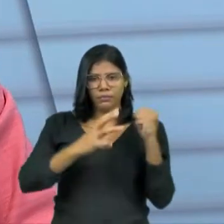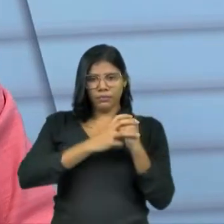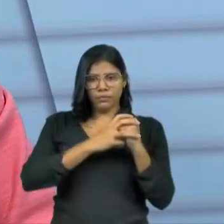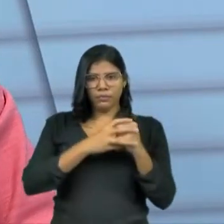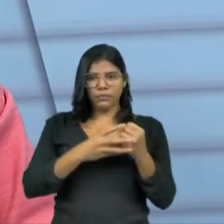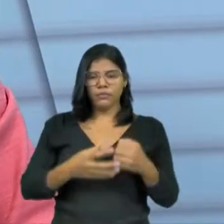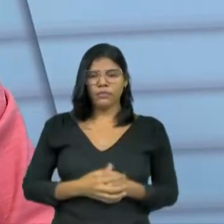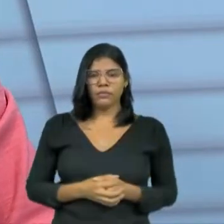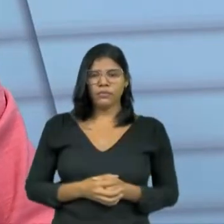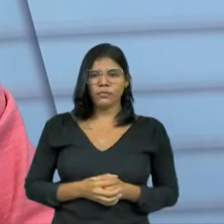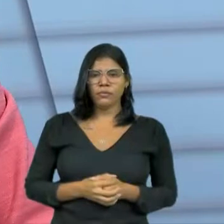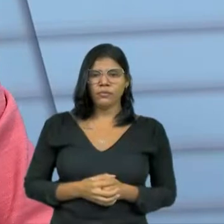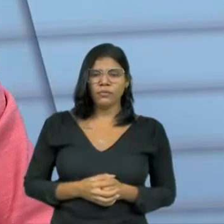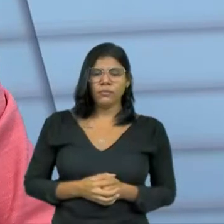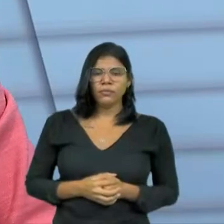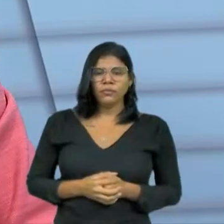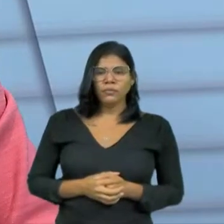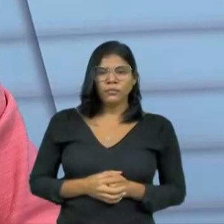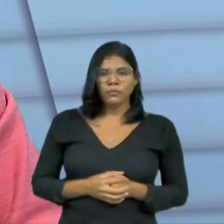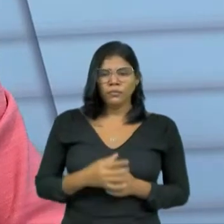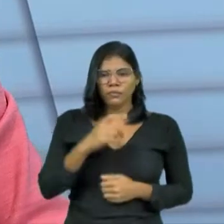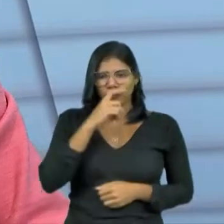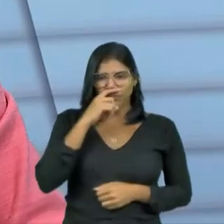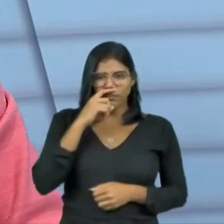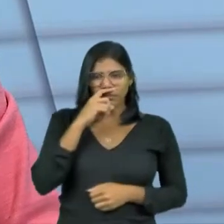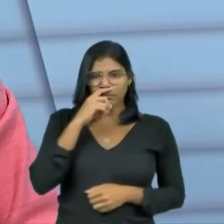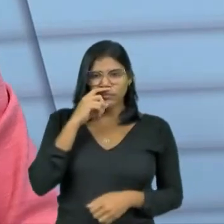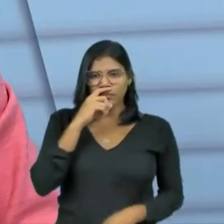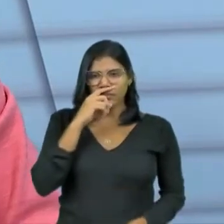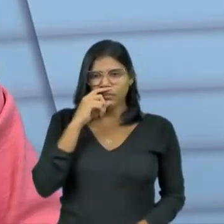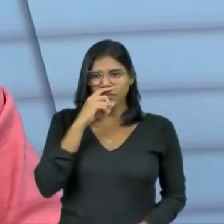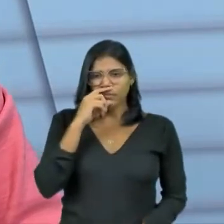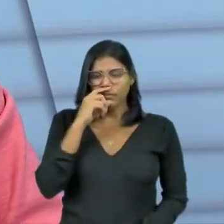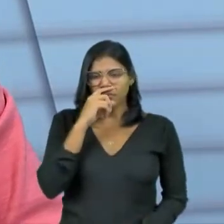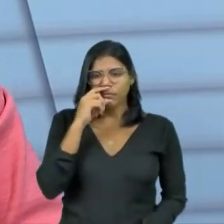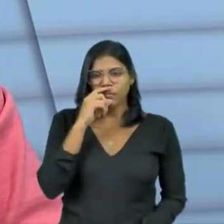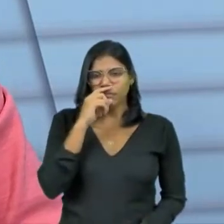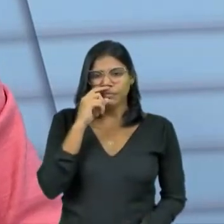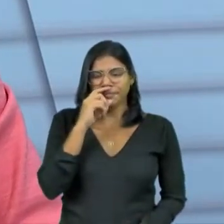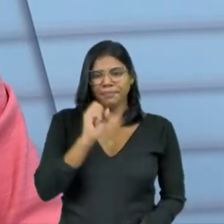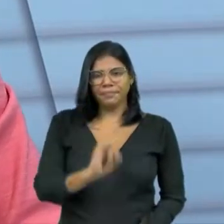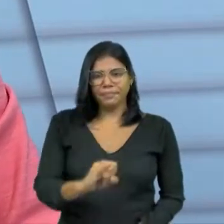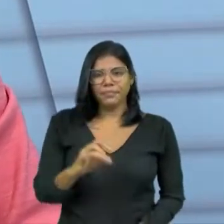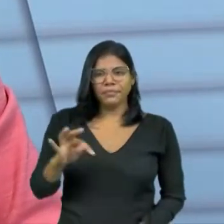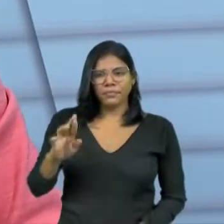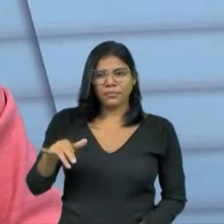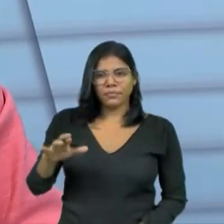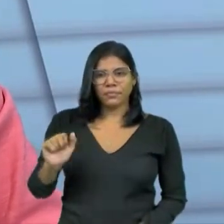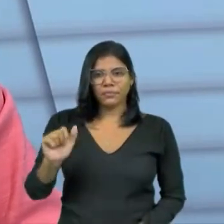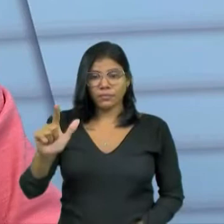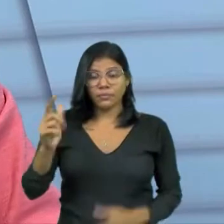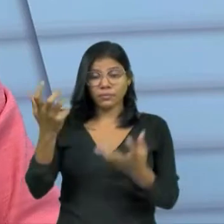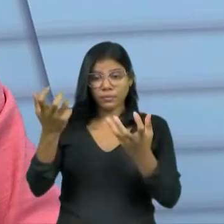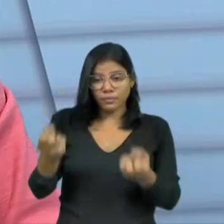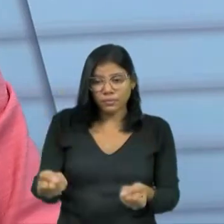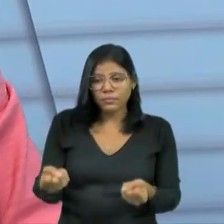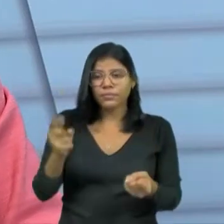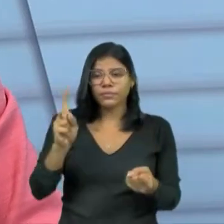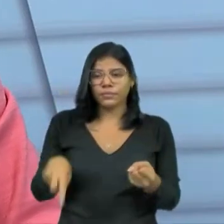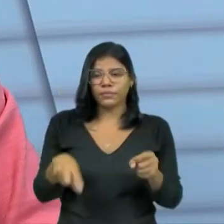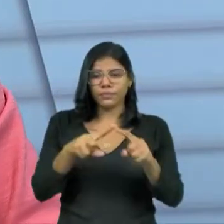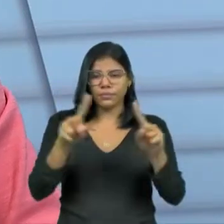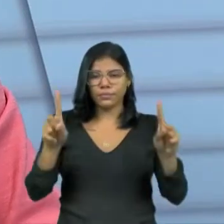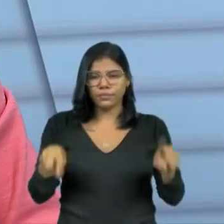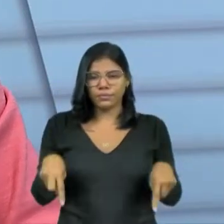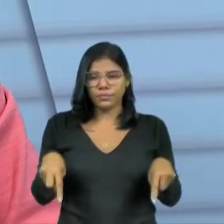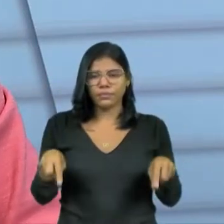esse projeto? Na verdade, o projeto, ele seria, e aí se os tribunais adotassem esse projeto, era um projeto